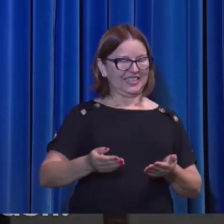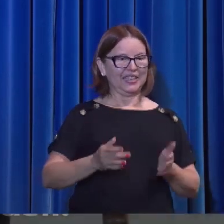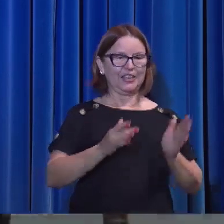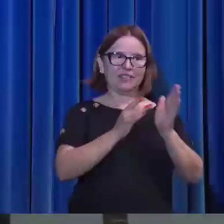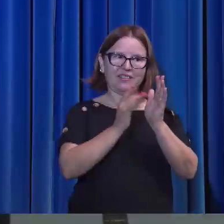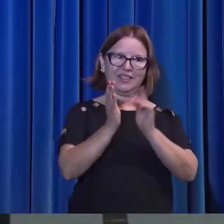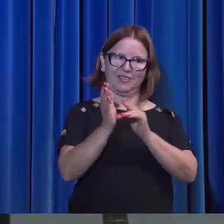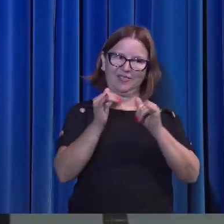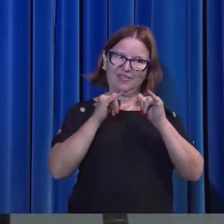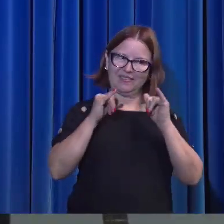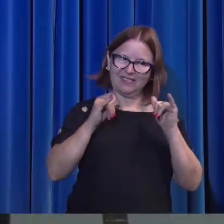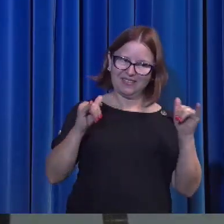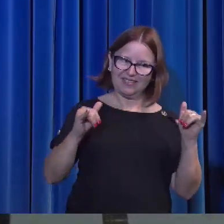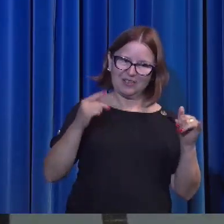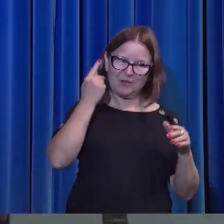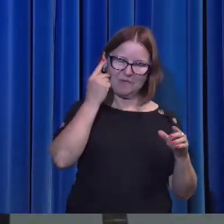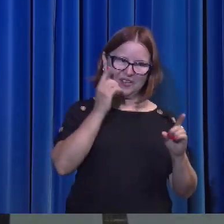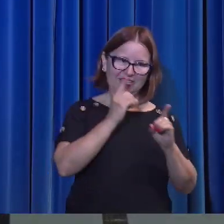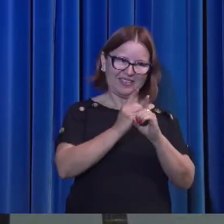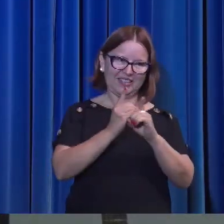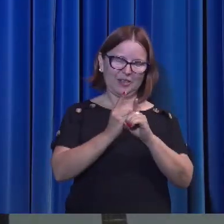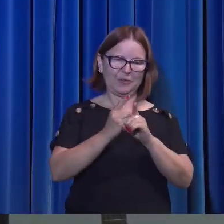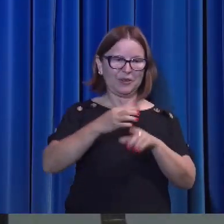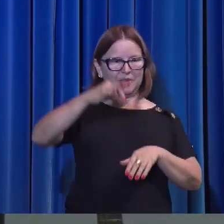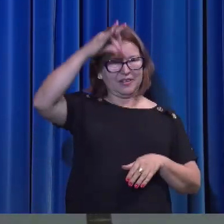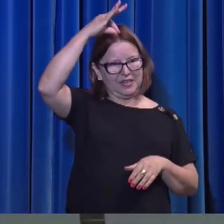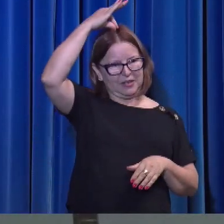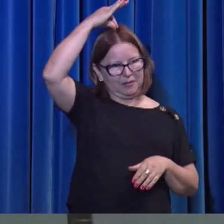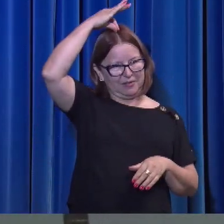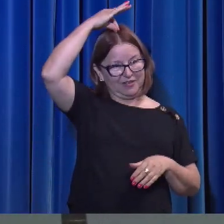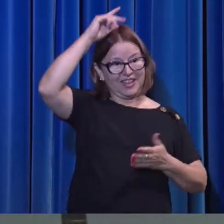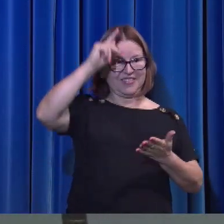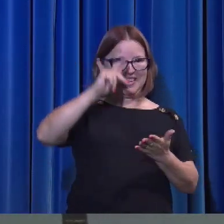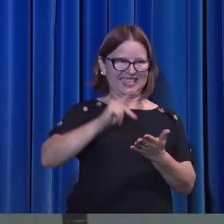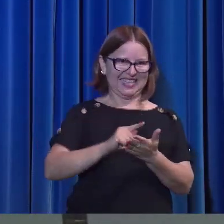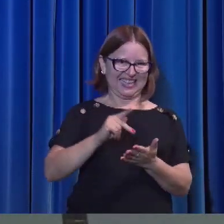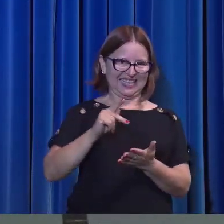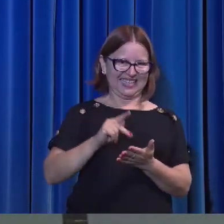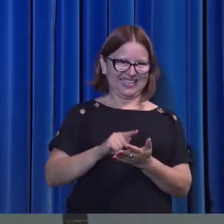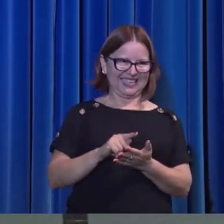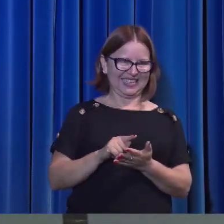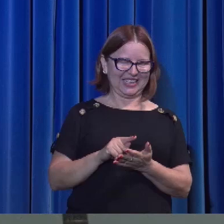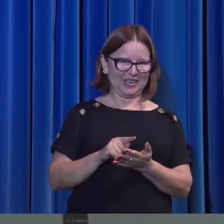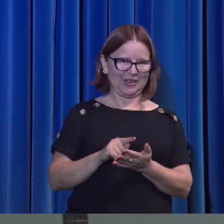para os seus discípulos. O Espírito da verdade.